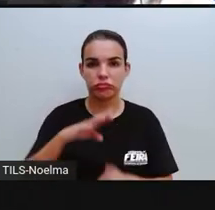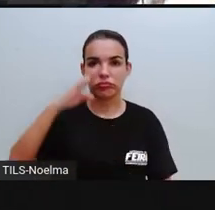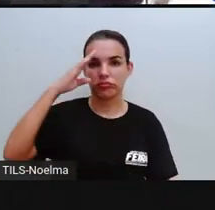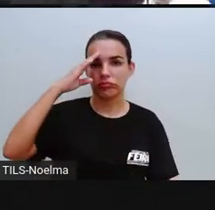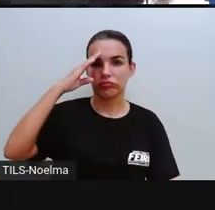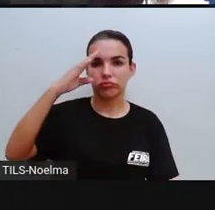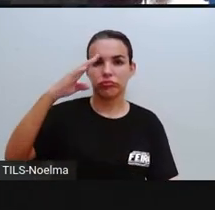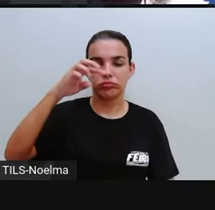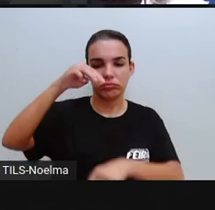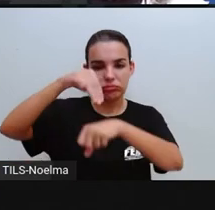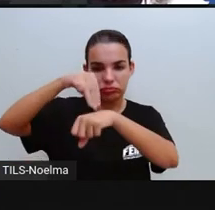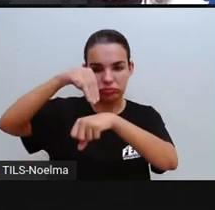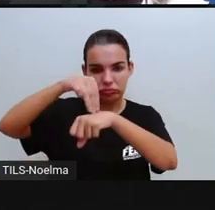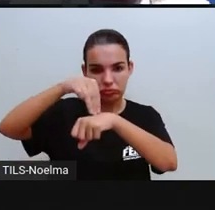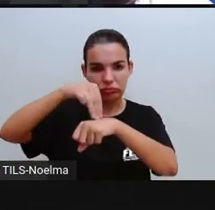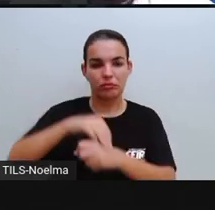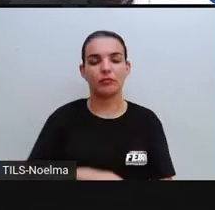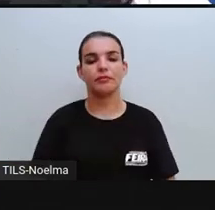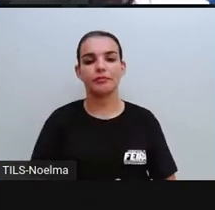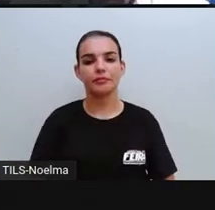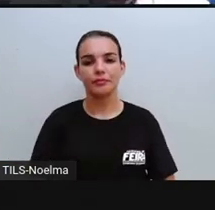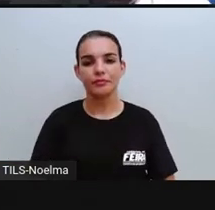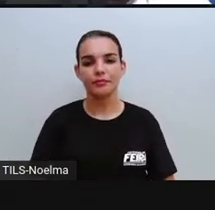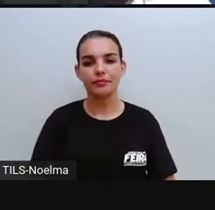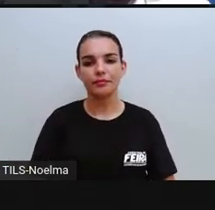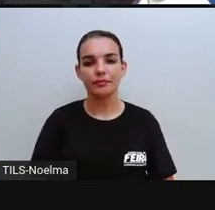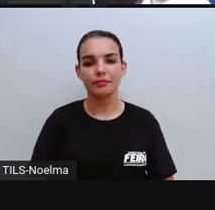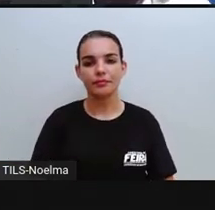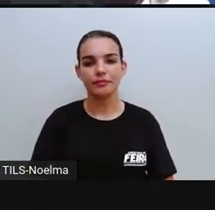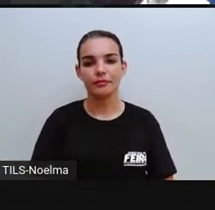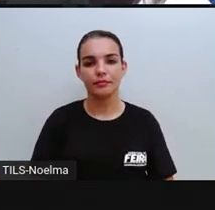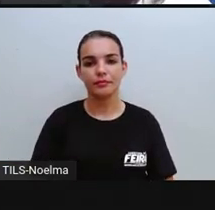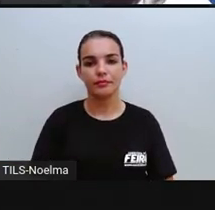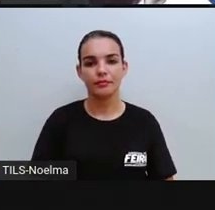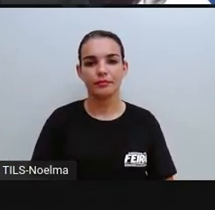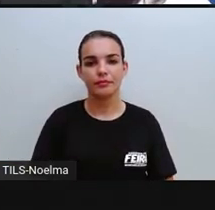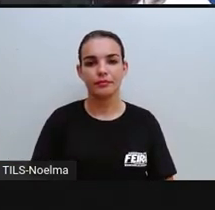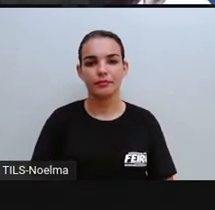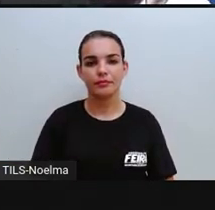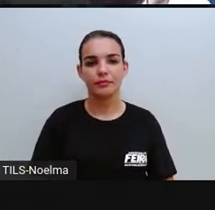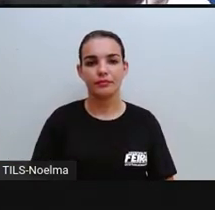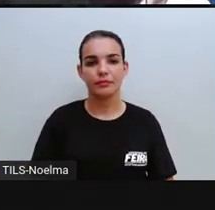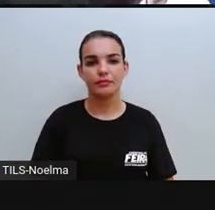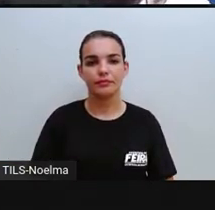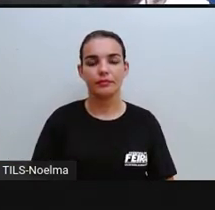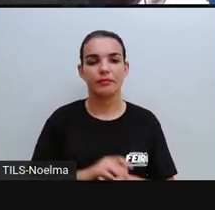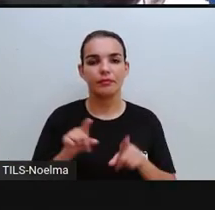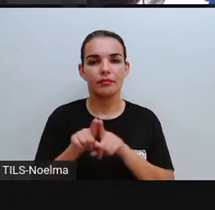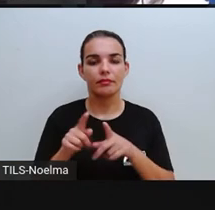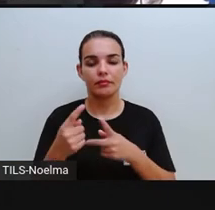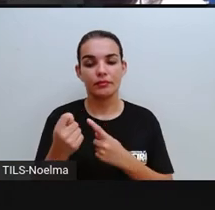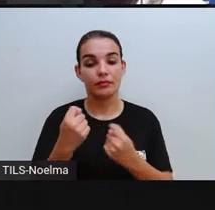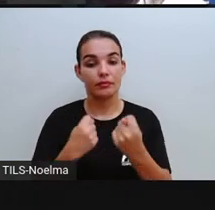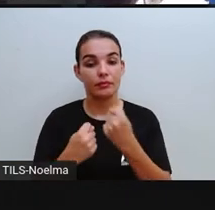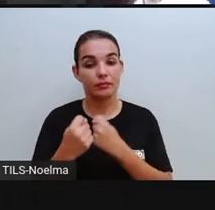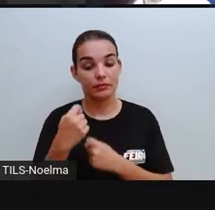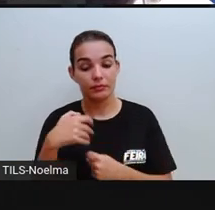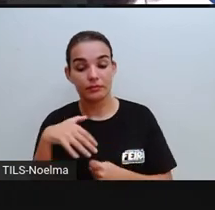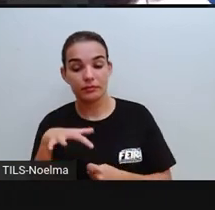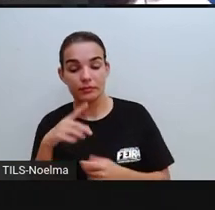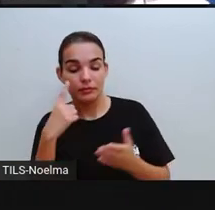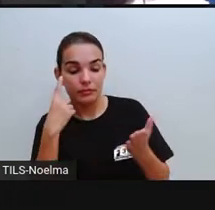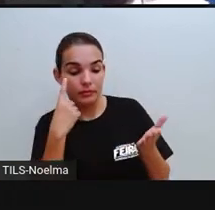da guarda municipal, né? E aí, a administração vai decidir